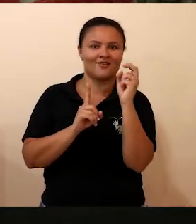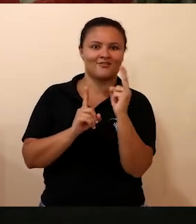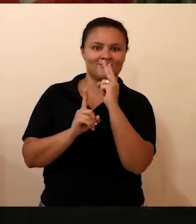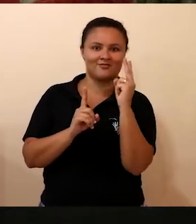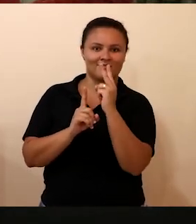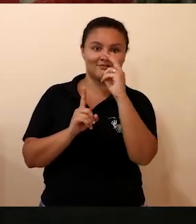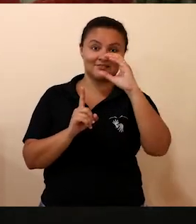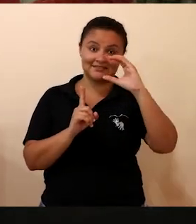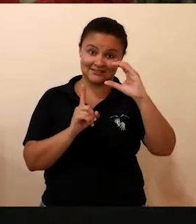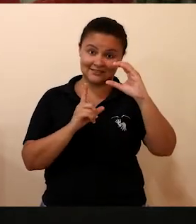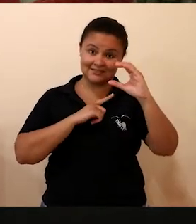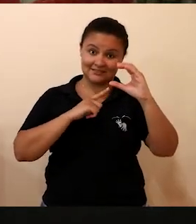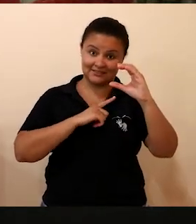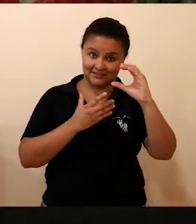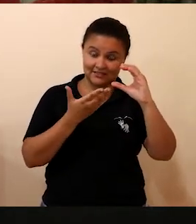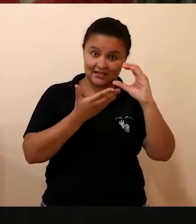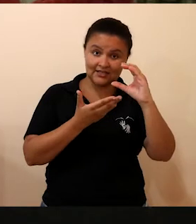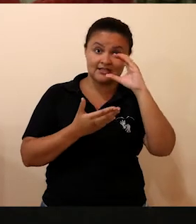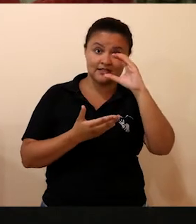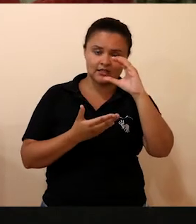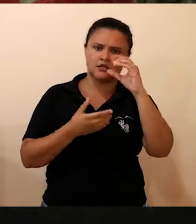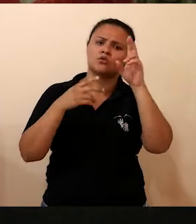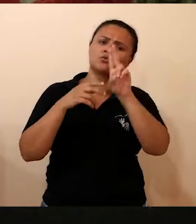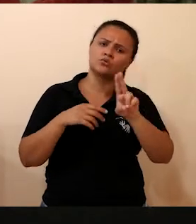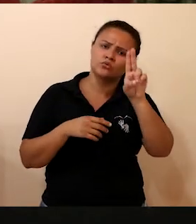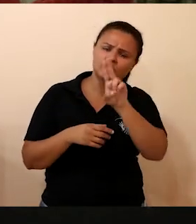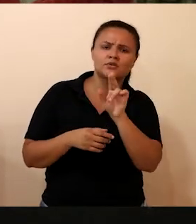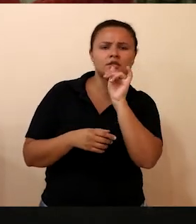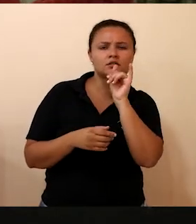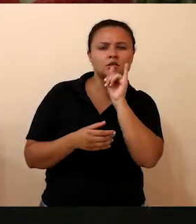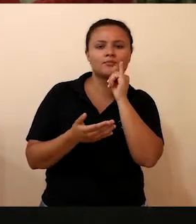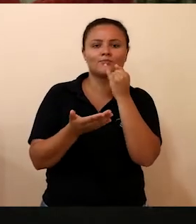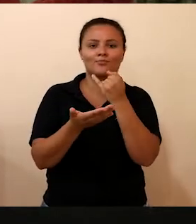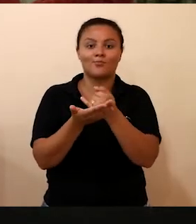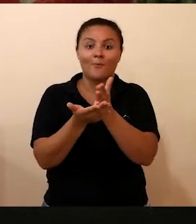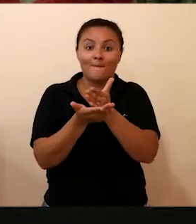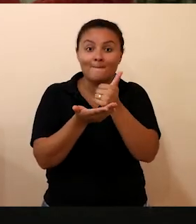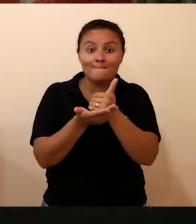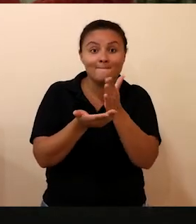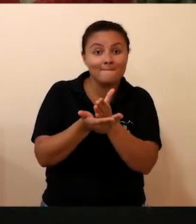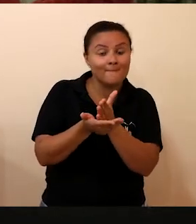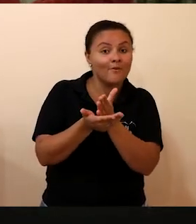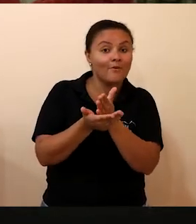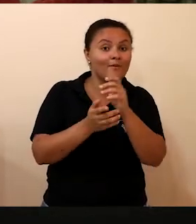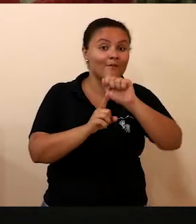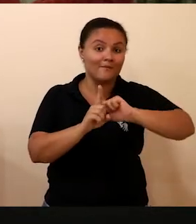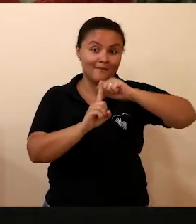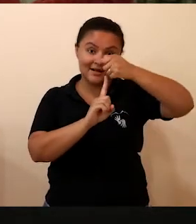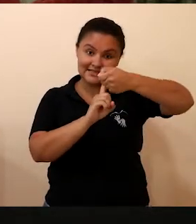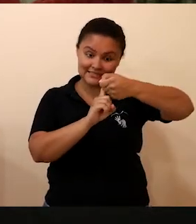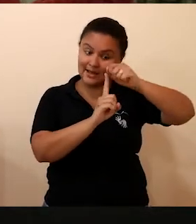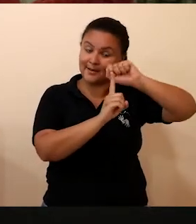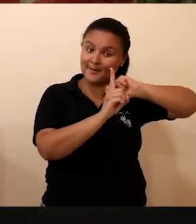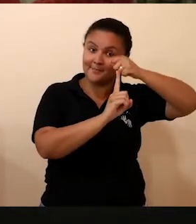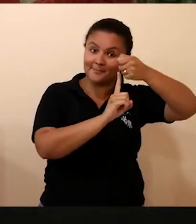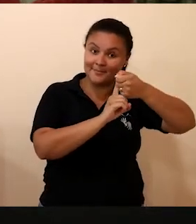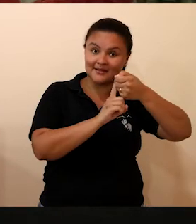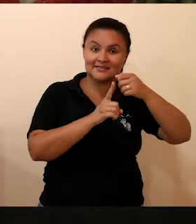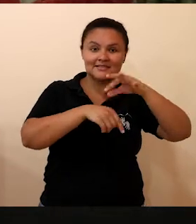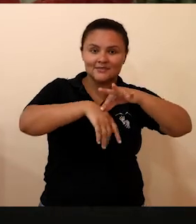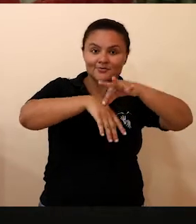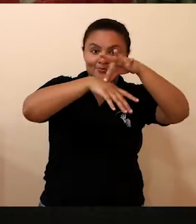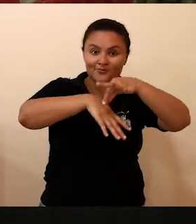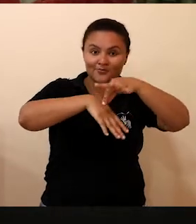C. E com a casca a gente pode utilizar para fazer bolo da casca da banana, bife da casca da banana, purê